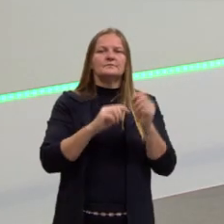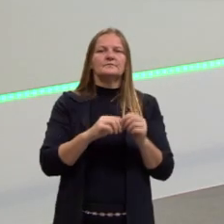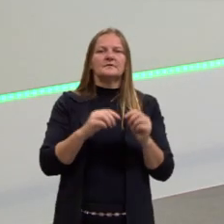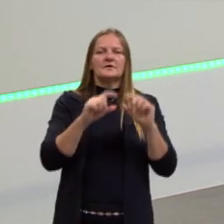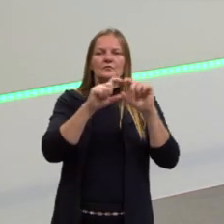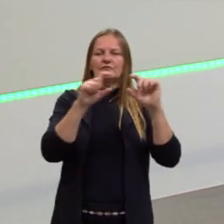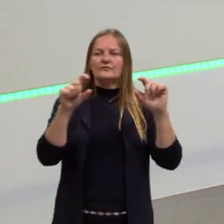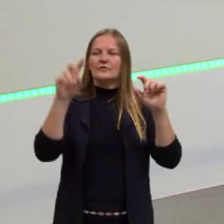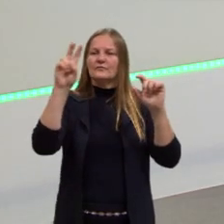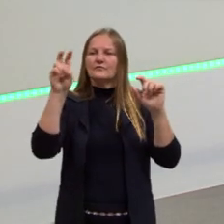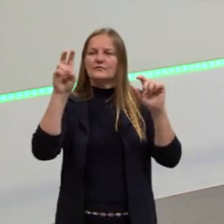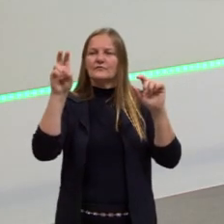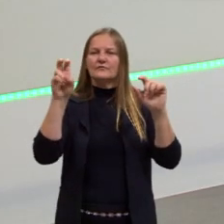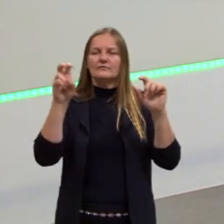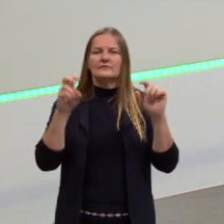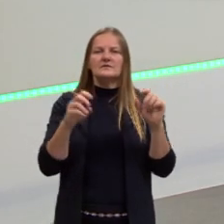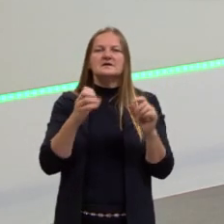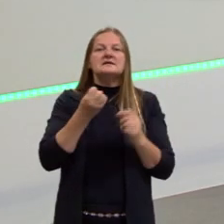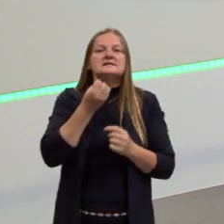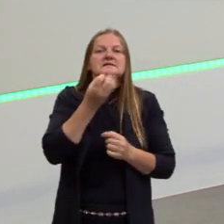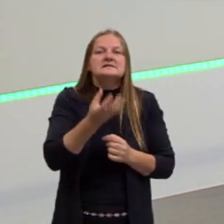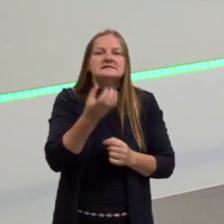fecho as aspas. Isso é uma citação.